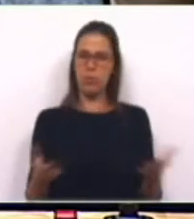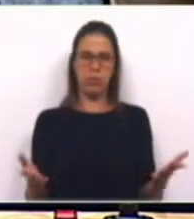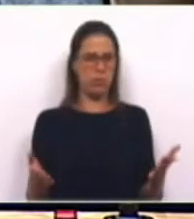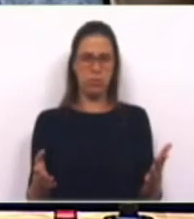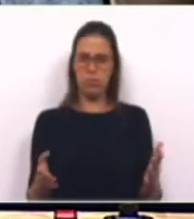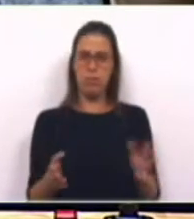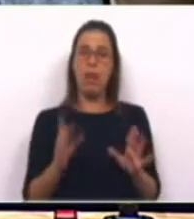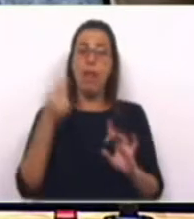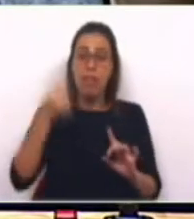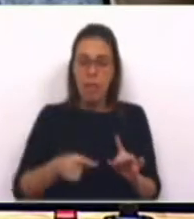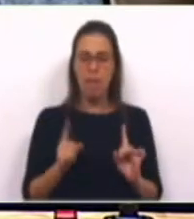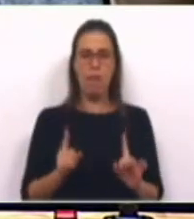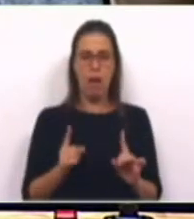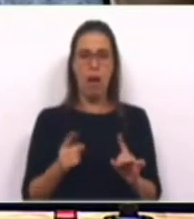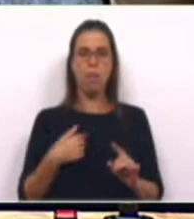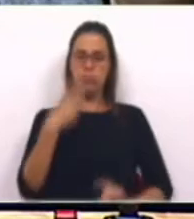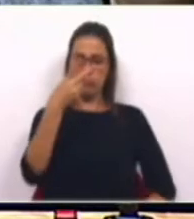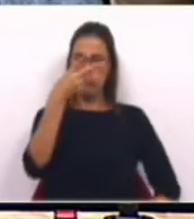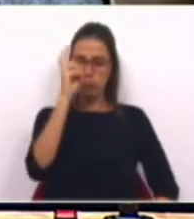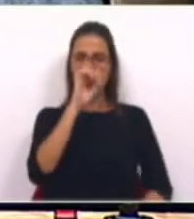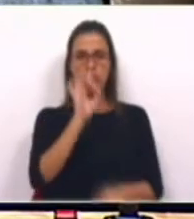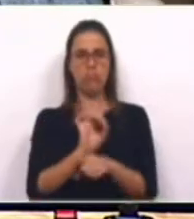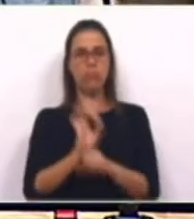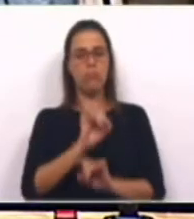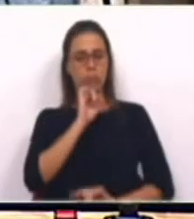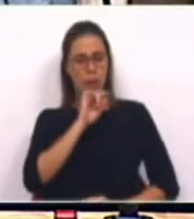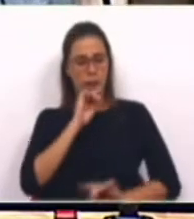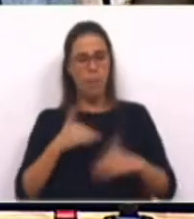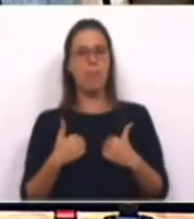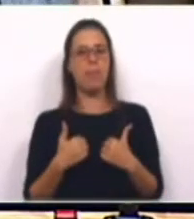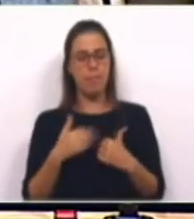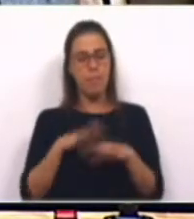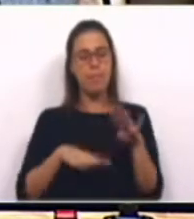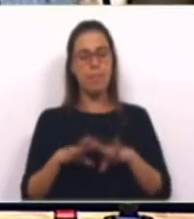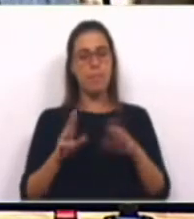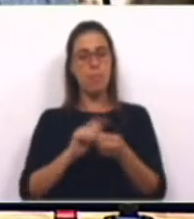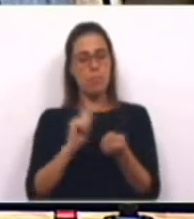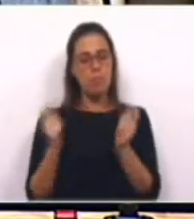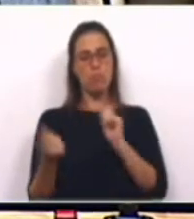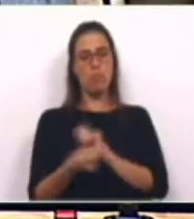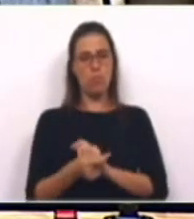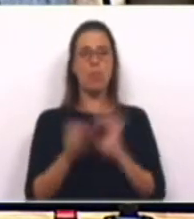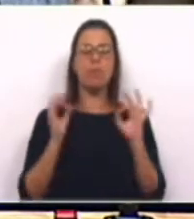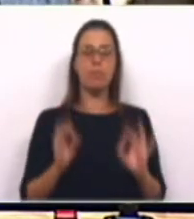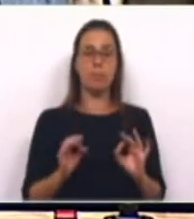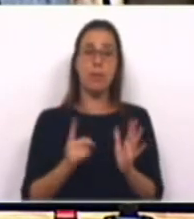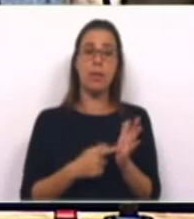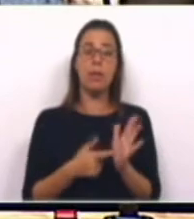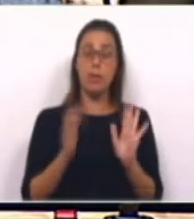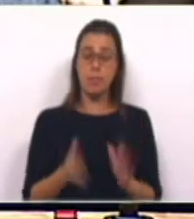deve servir para termos a coragem e a capacidade de fazer mudanças absolutamente